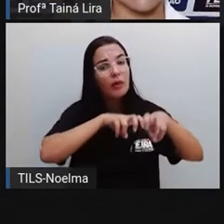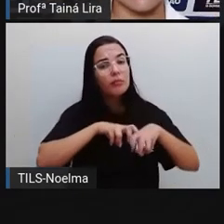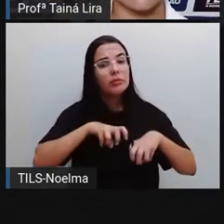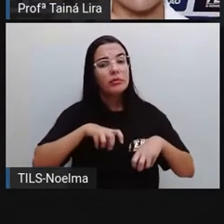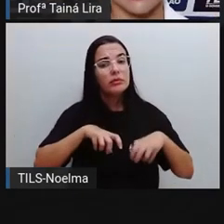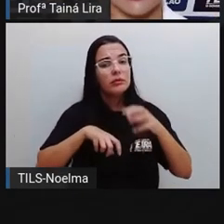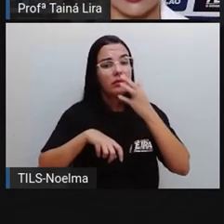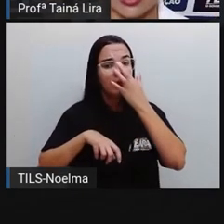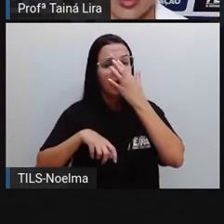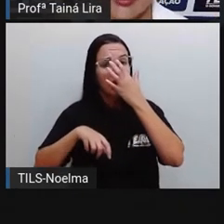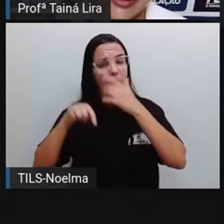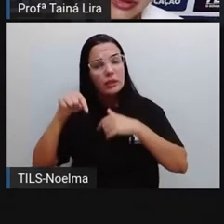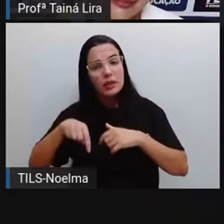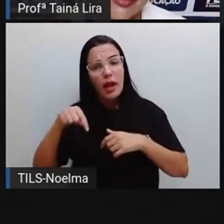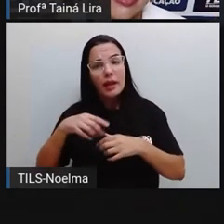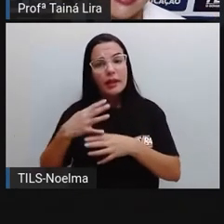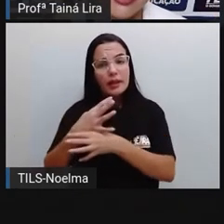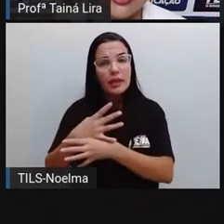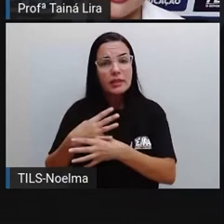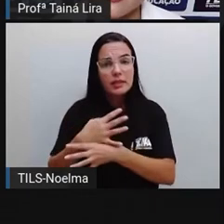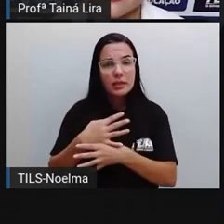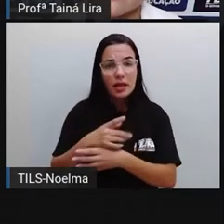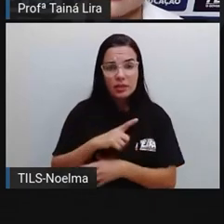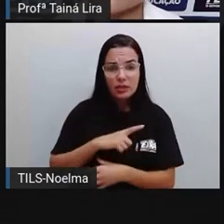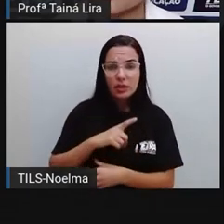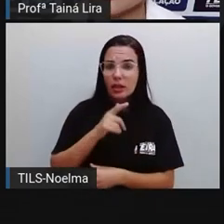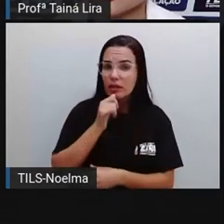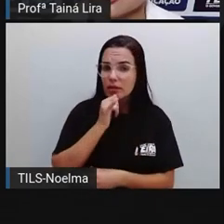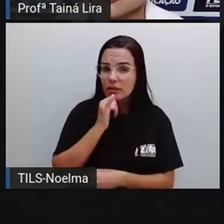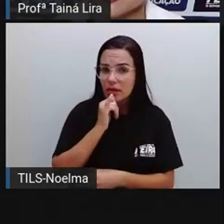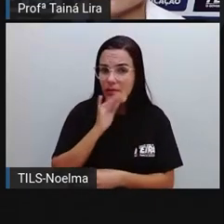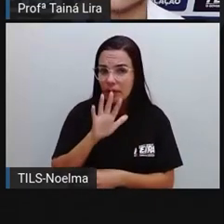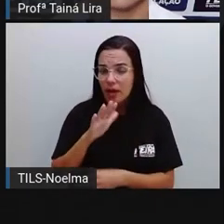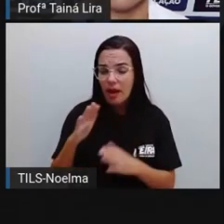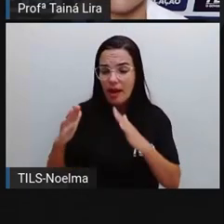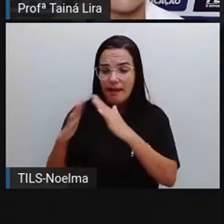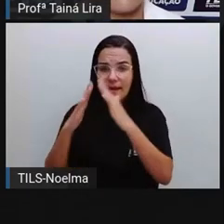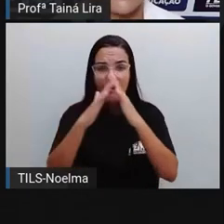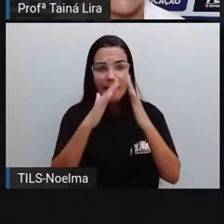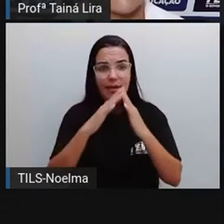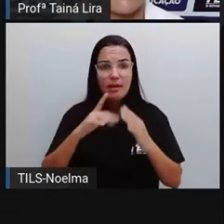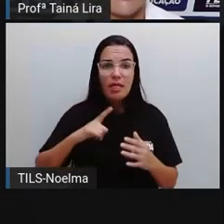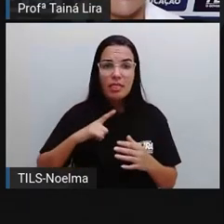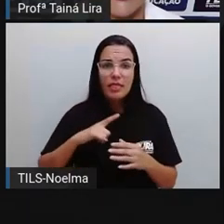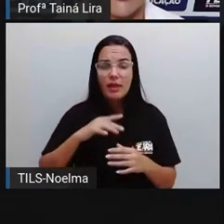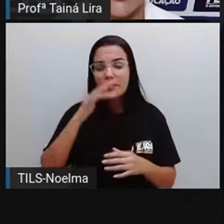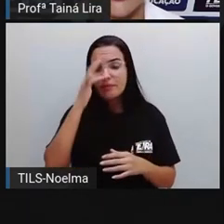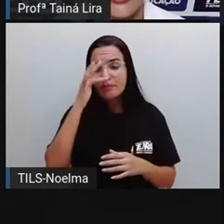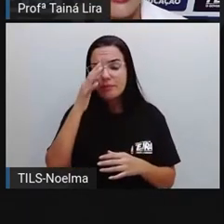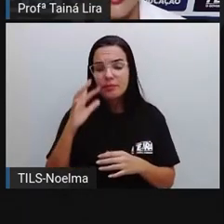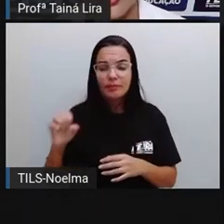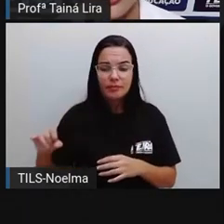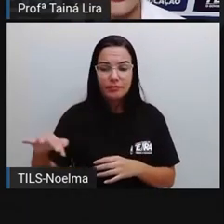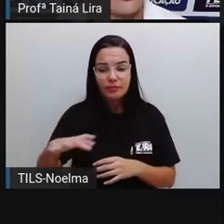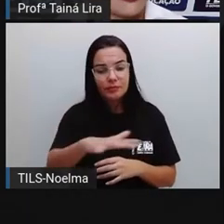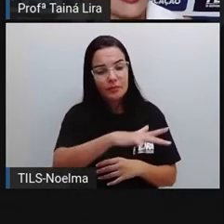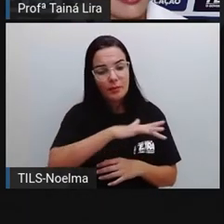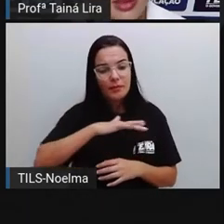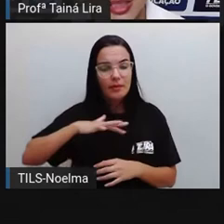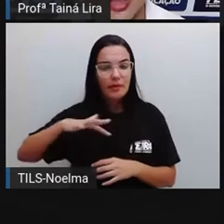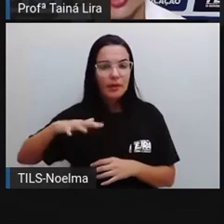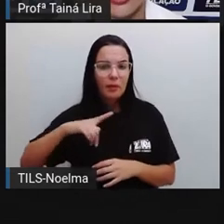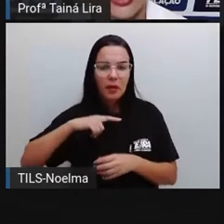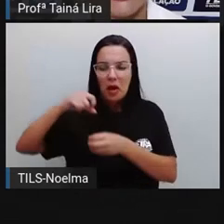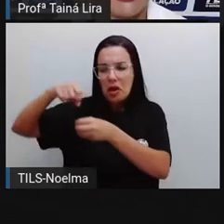aqui também na zona urbana, por exemplo, a gente tem casas com jardim. E eu posso ir lá comprar alguma coisa lá para o meu jardim, uma